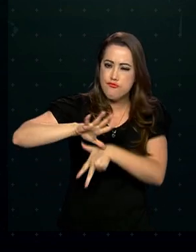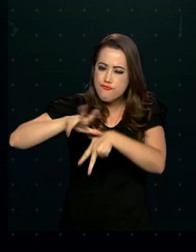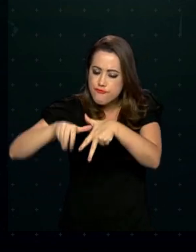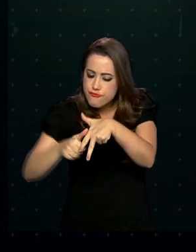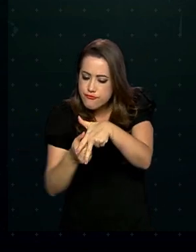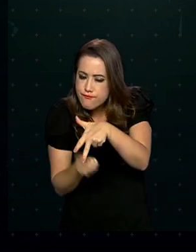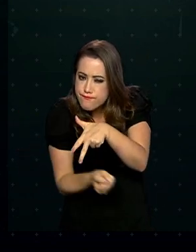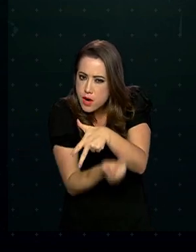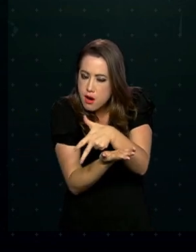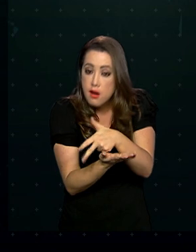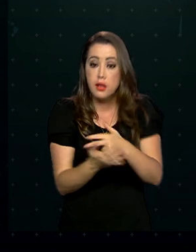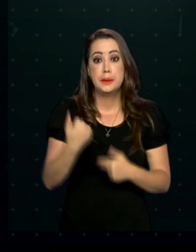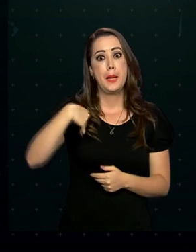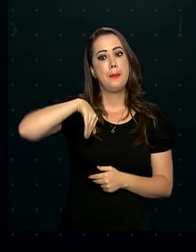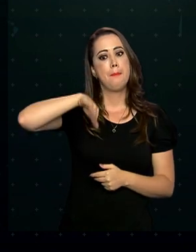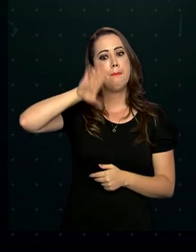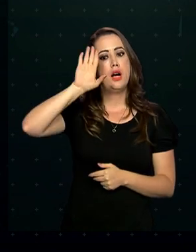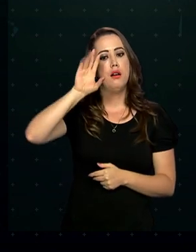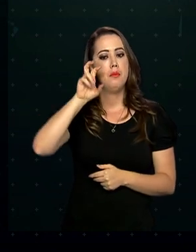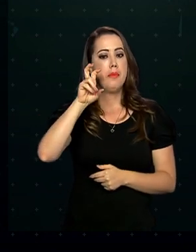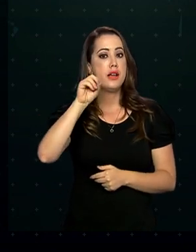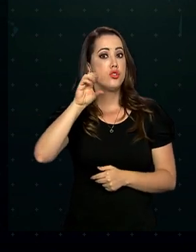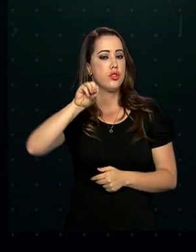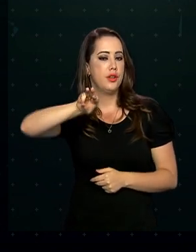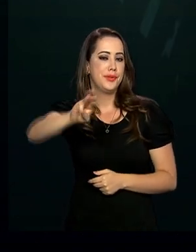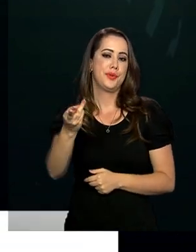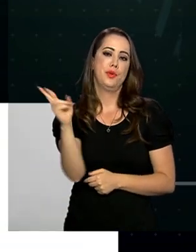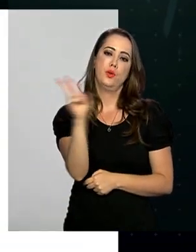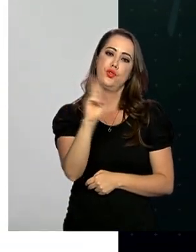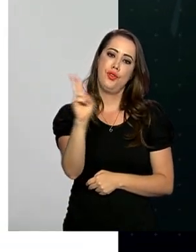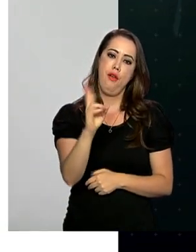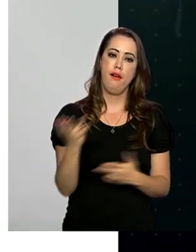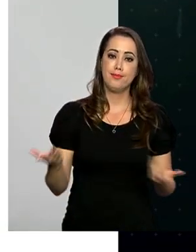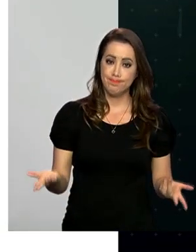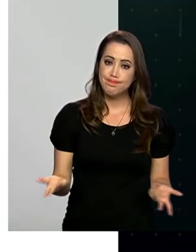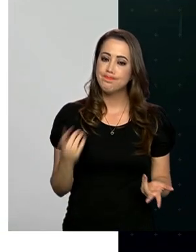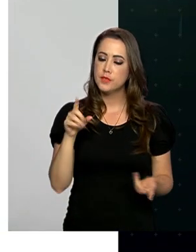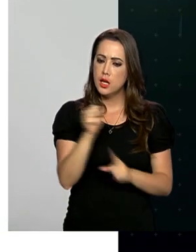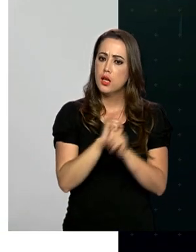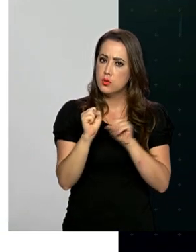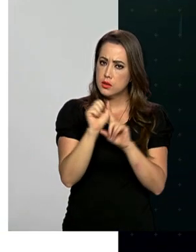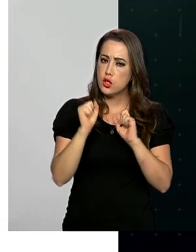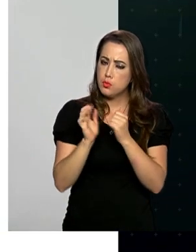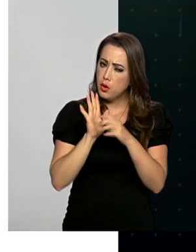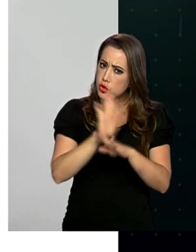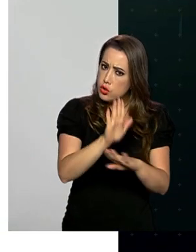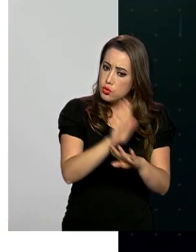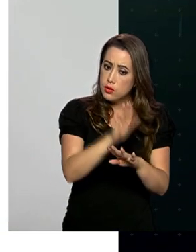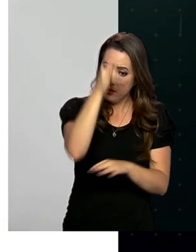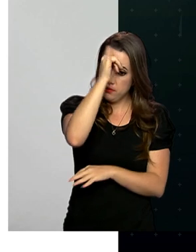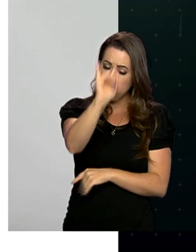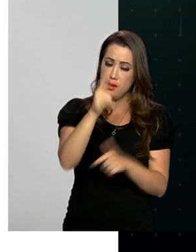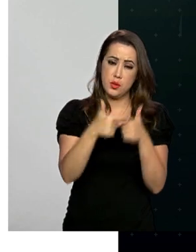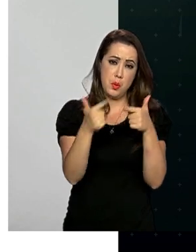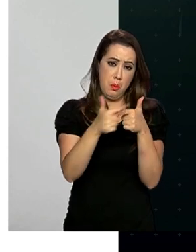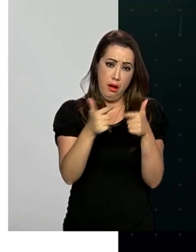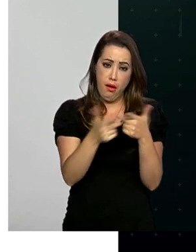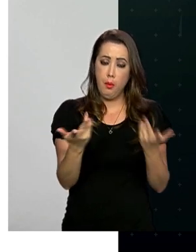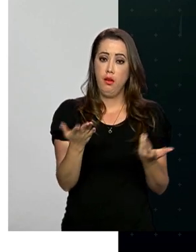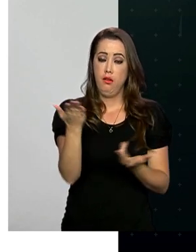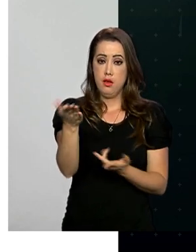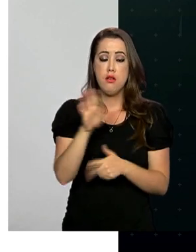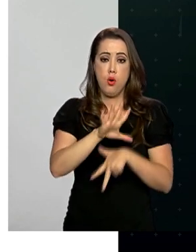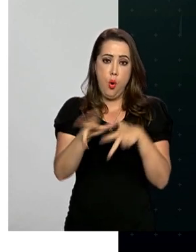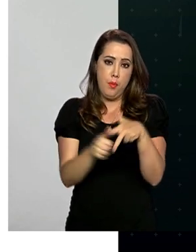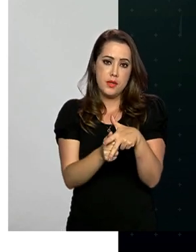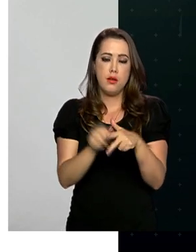cofres públicos superaram meio bilhão de reais. E a sociedade pode ajudar a combater esse tipo de corrupção